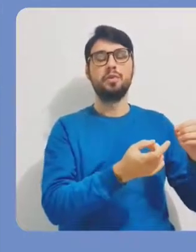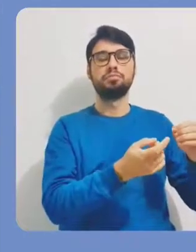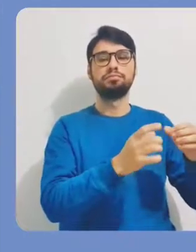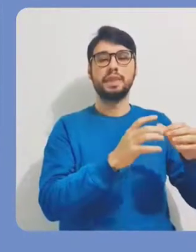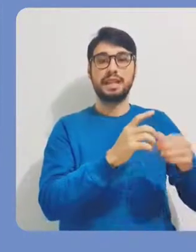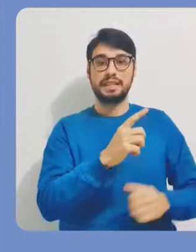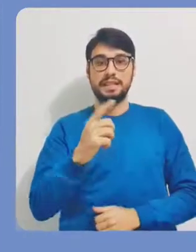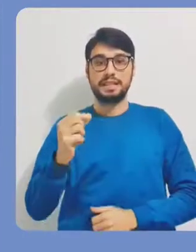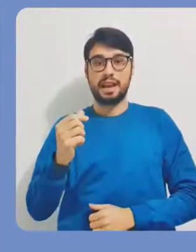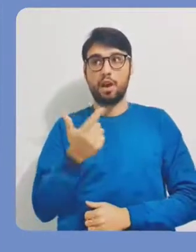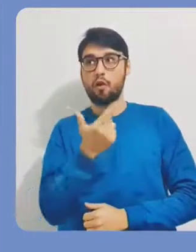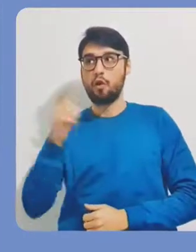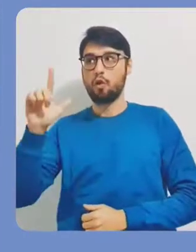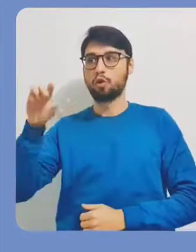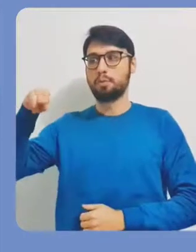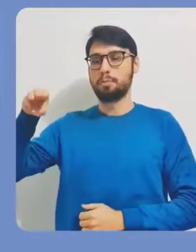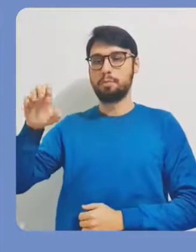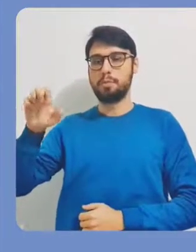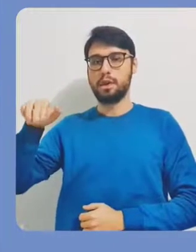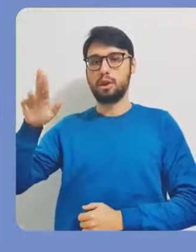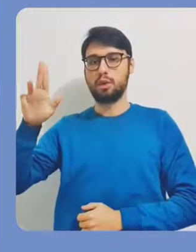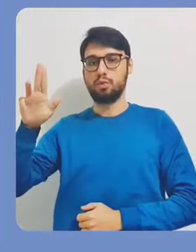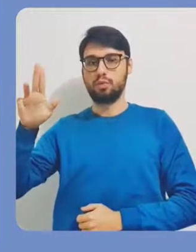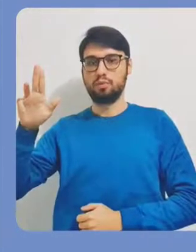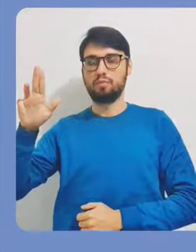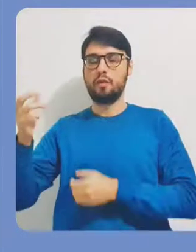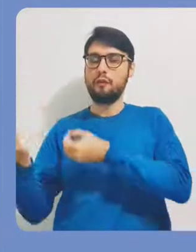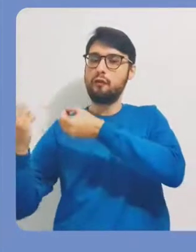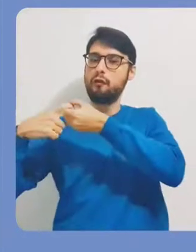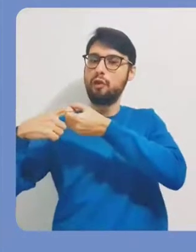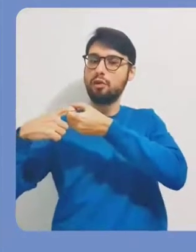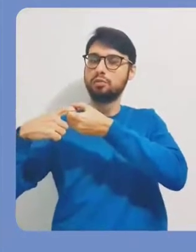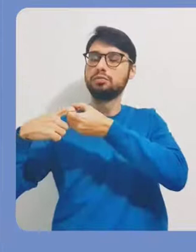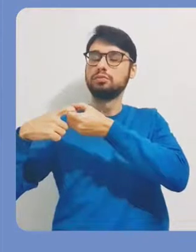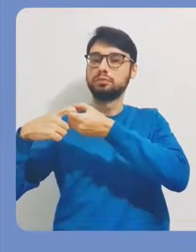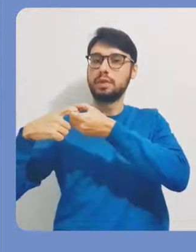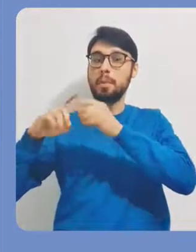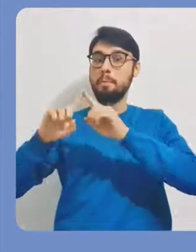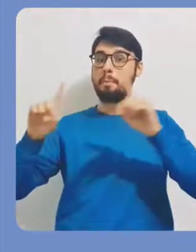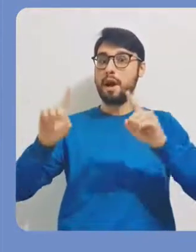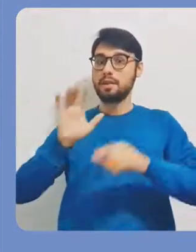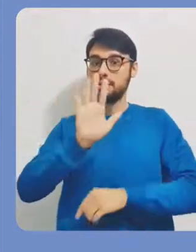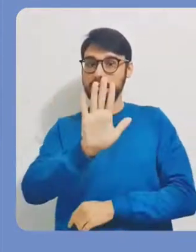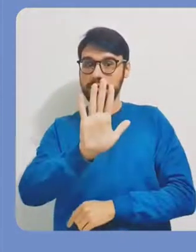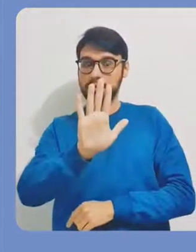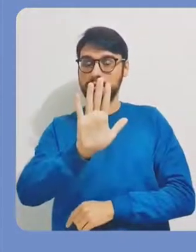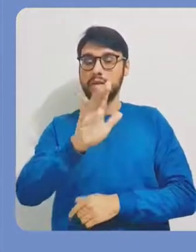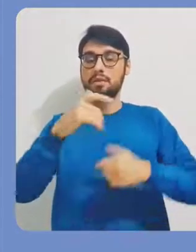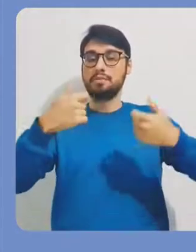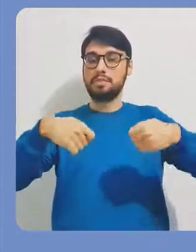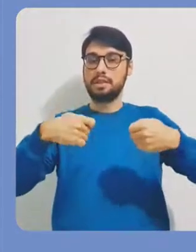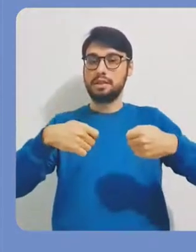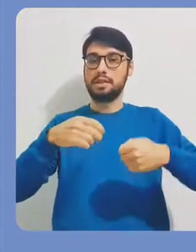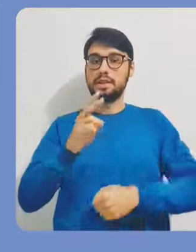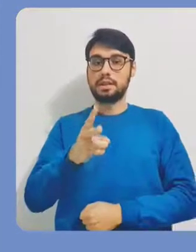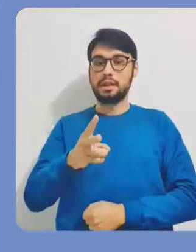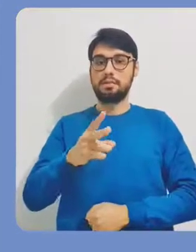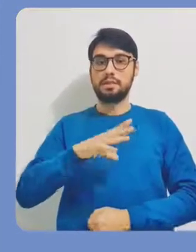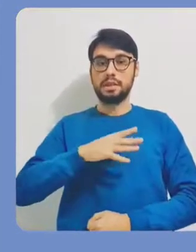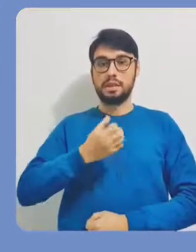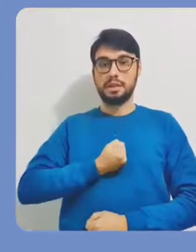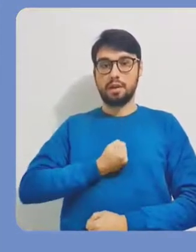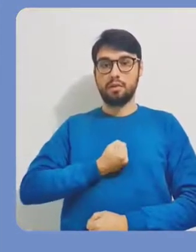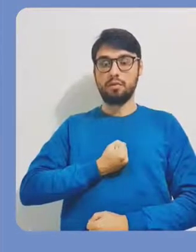Então, para fazer isso, eu preciso sair deste menu de edição. E antes de fazer essa saída, eu preciso clicar em